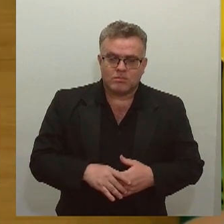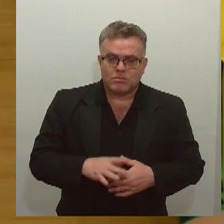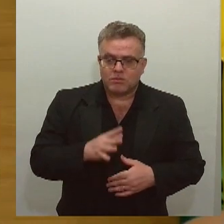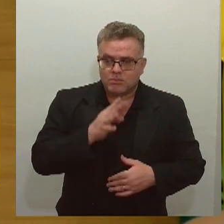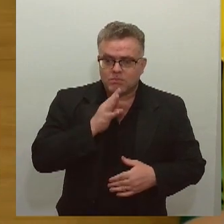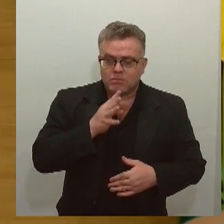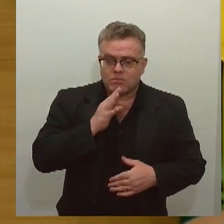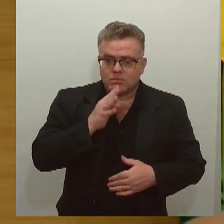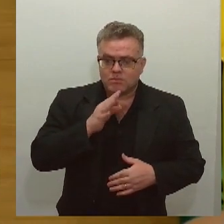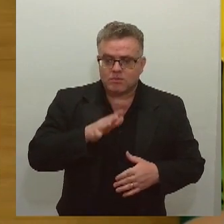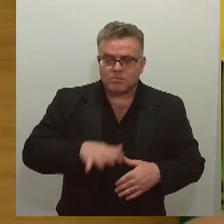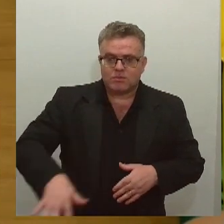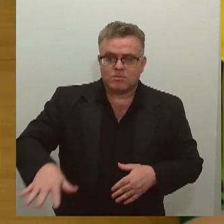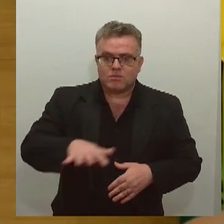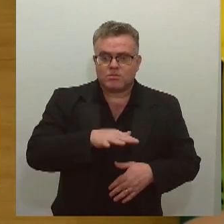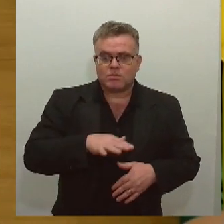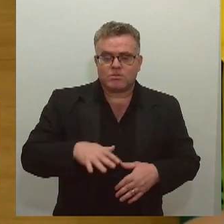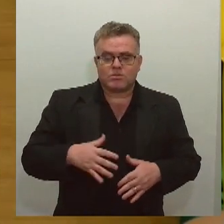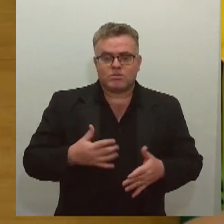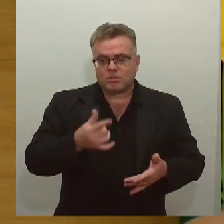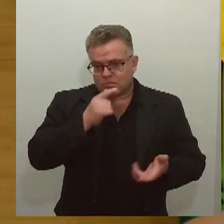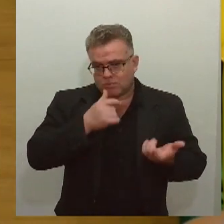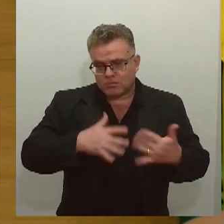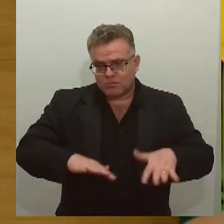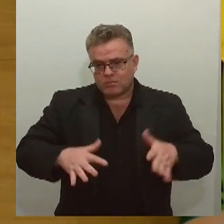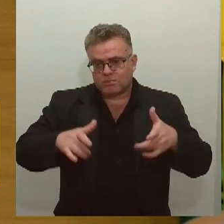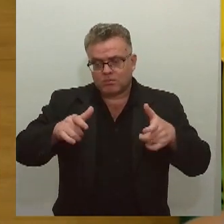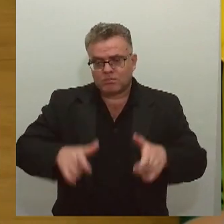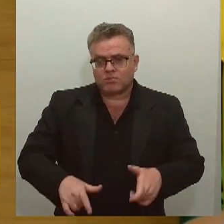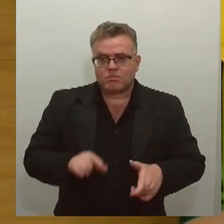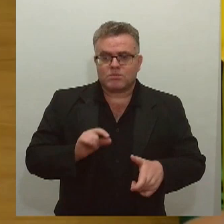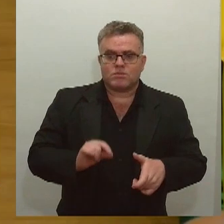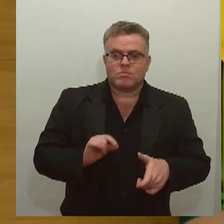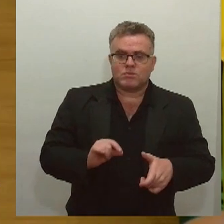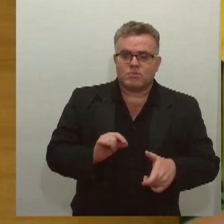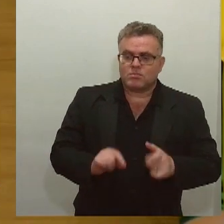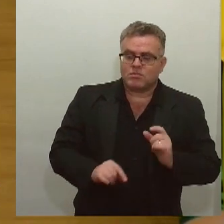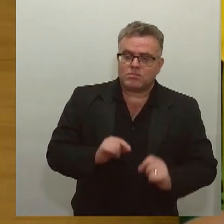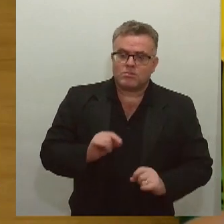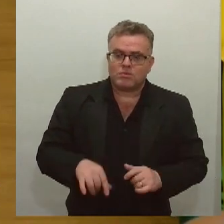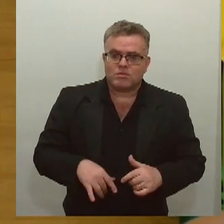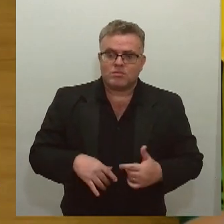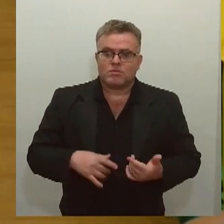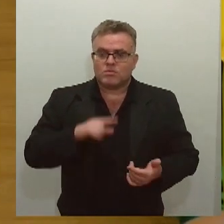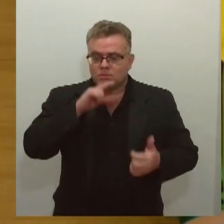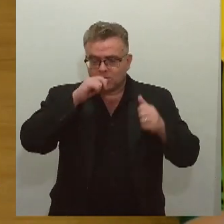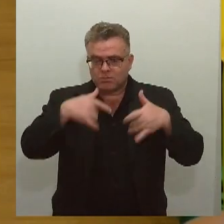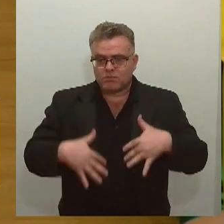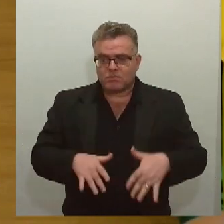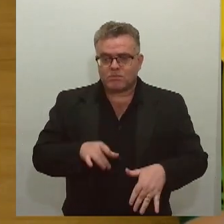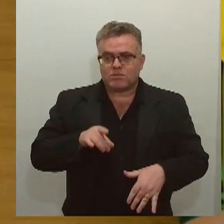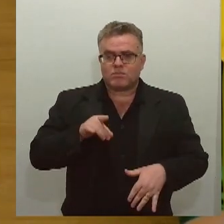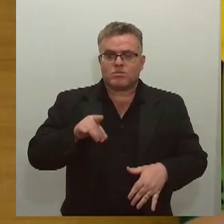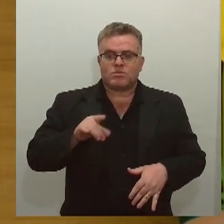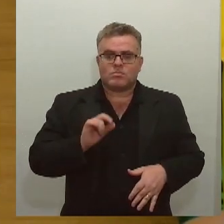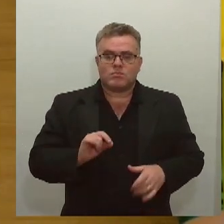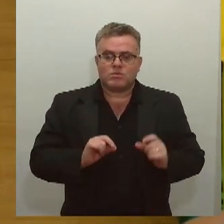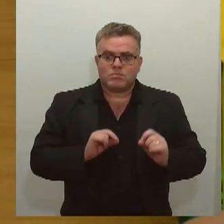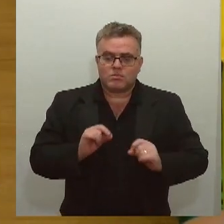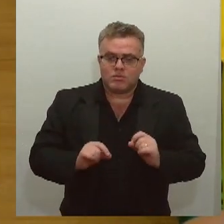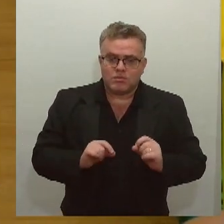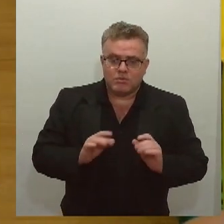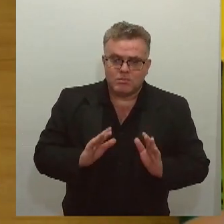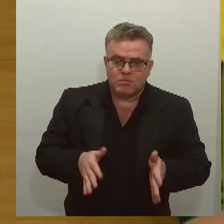Curituba, a barragem, a barragem, levei para Cana e Dé de São Francisco, onde tem os perímetros irrigados lá da Califórnia. Eles ficaram